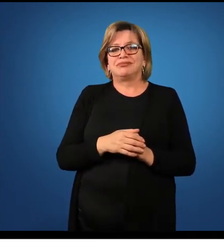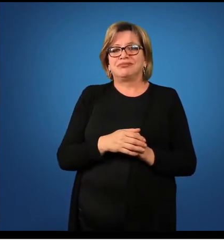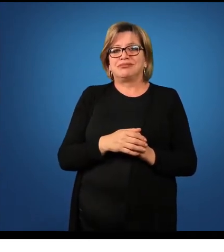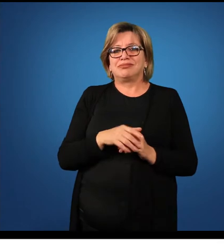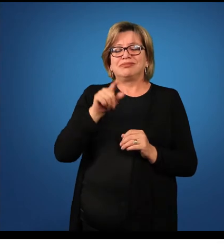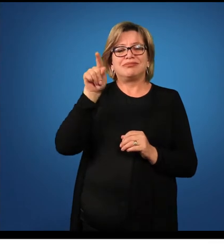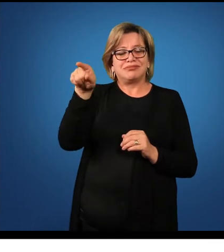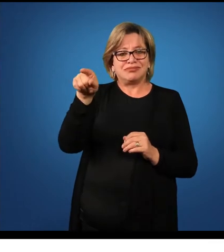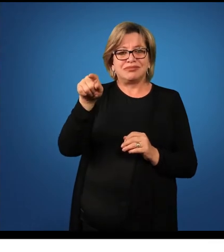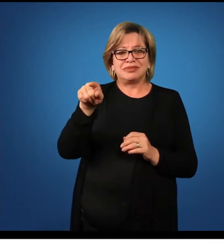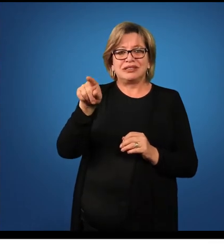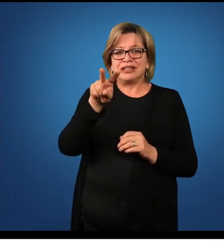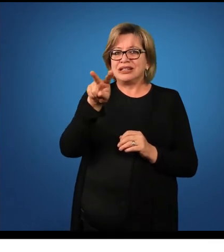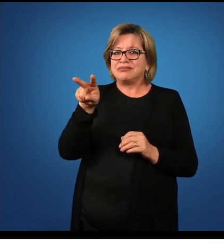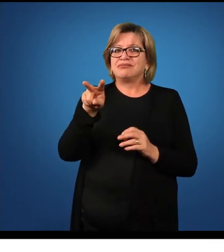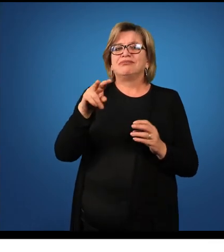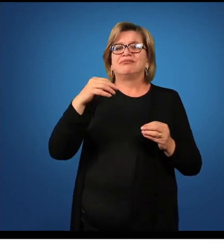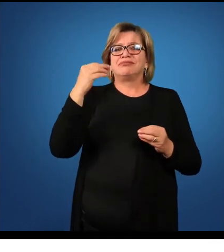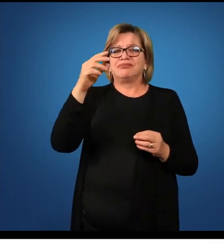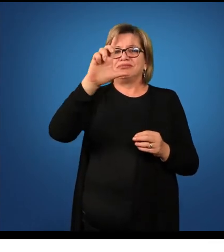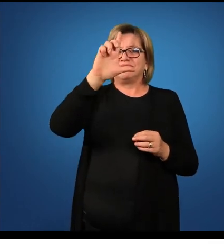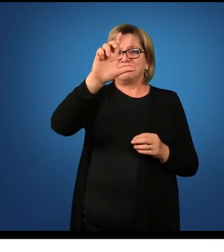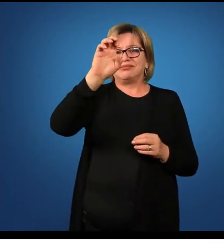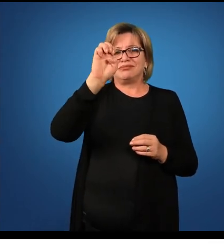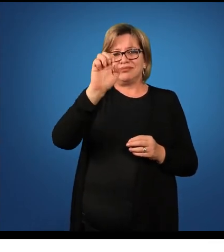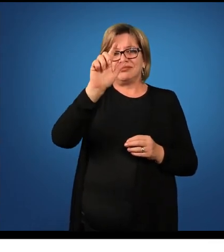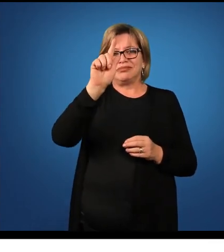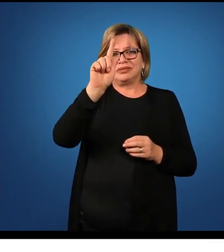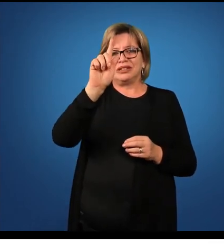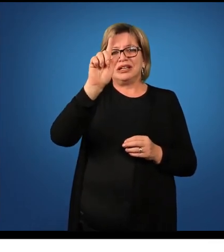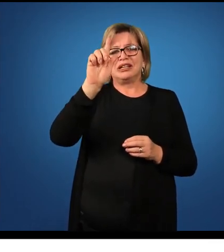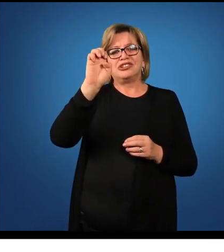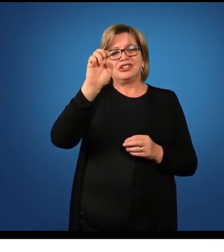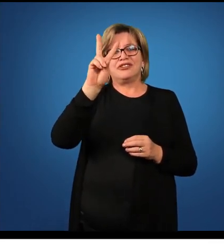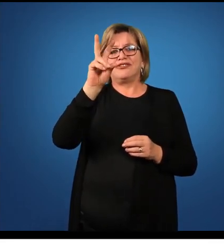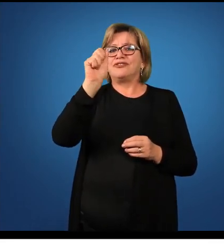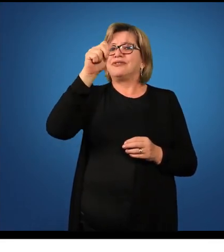il, le, dje, bant.